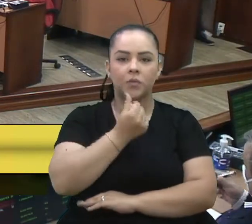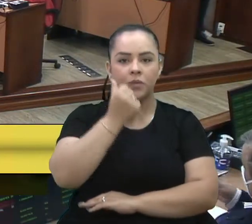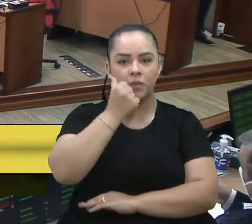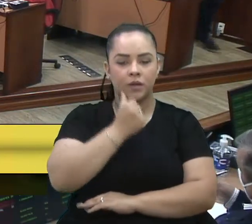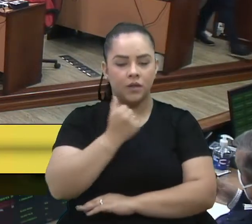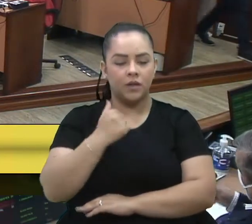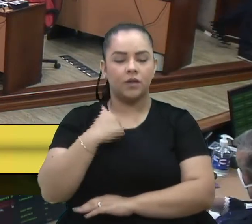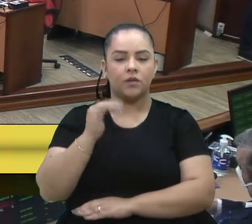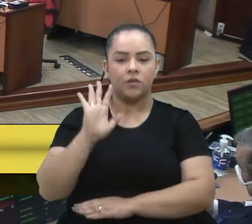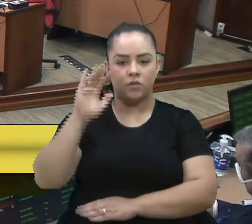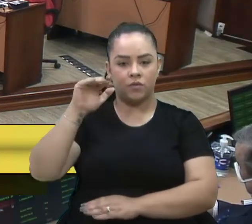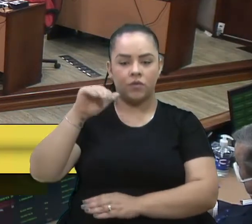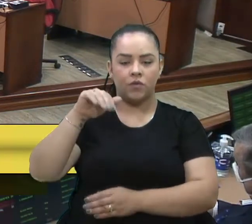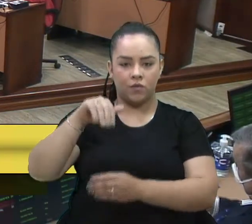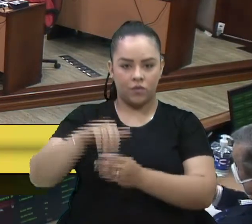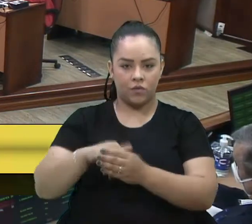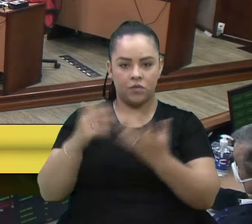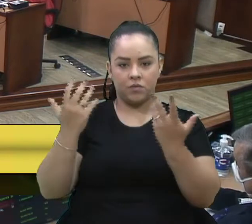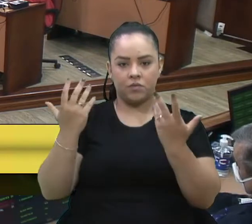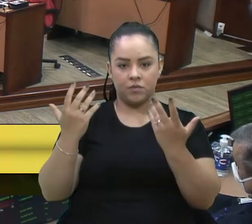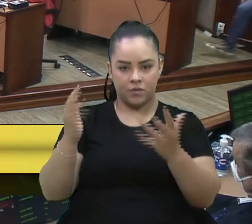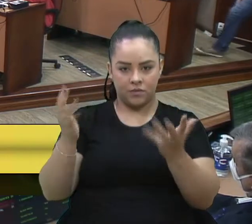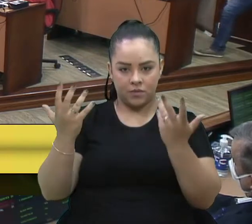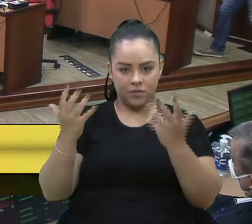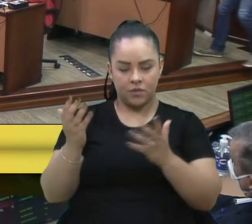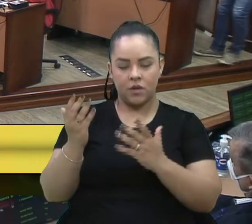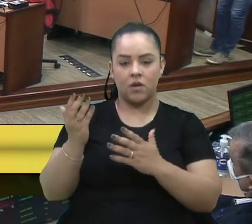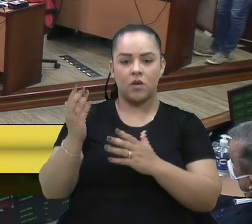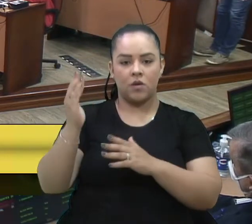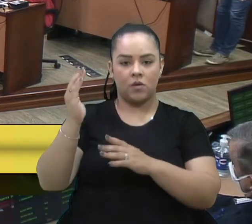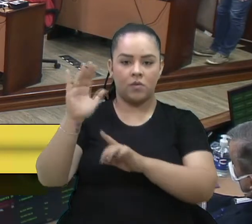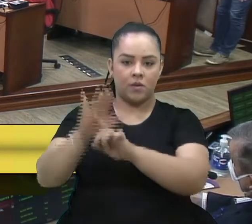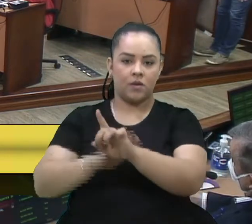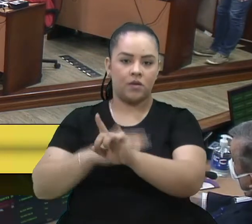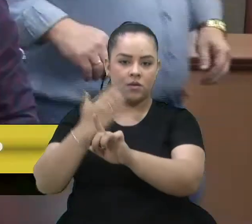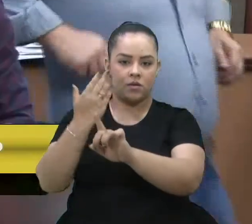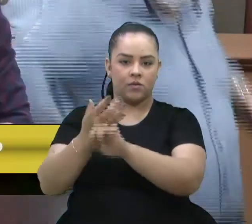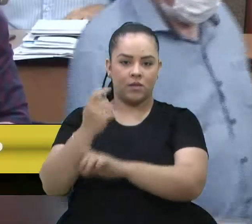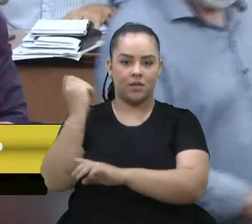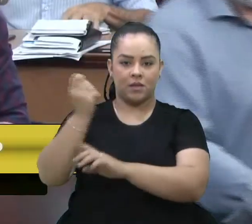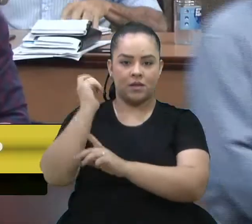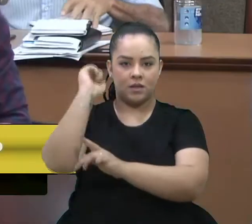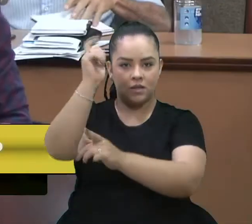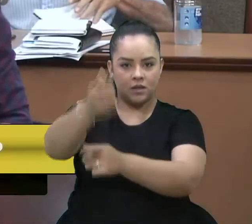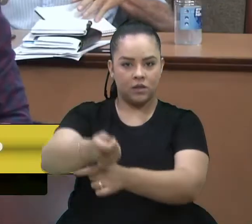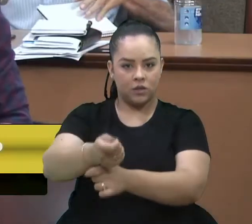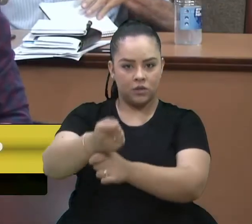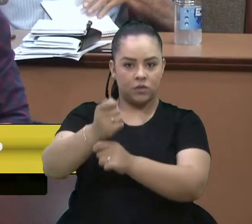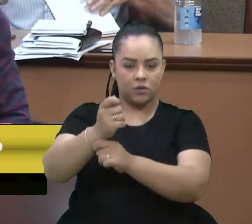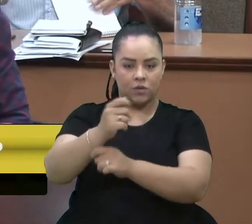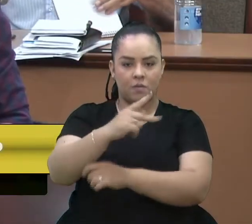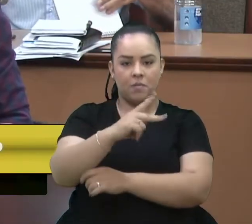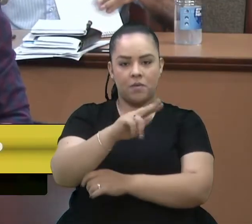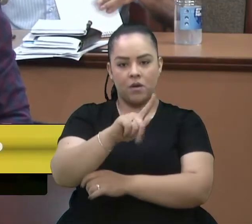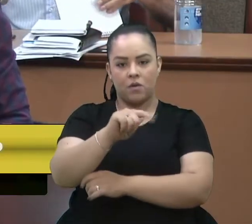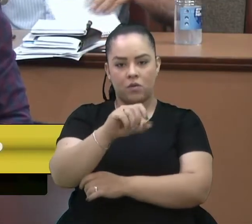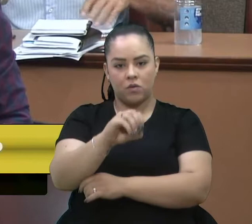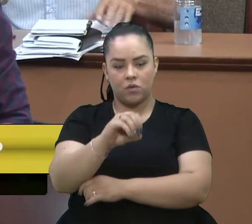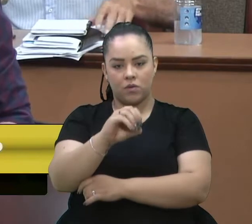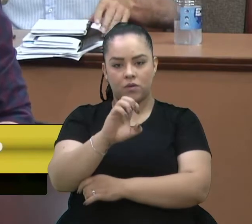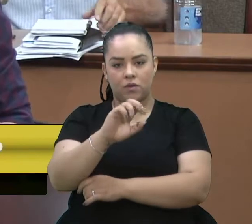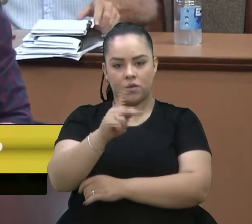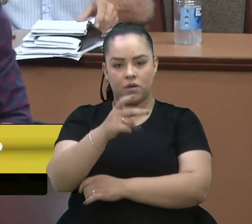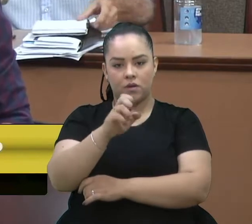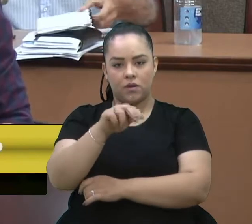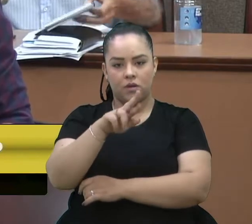esse voto de congratulações de forma a homenagear o laçador Paulo Henrique Daros pela participação no rodeio milionário